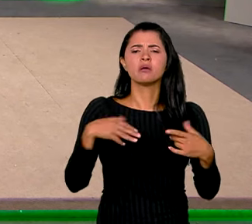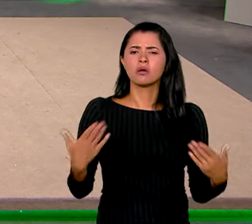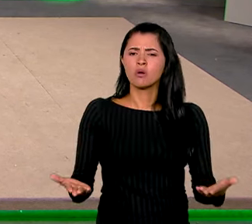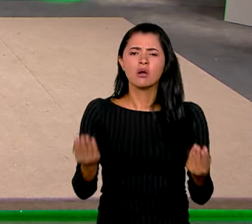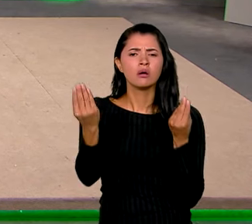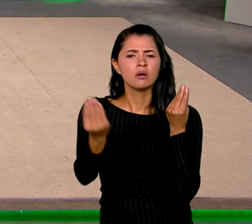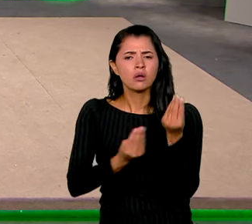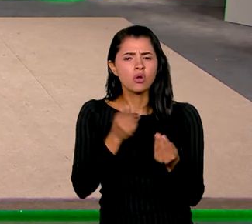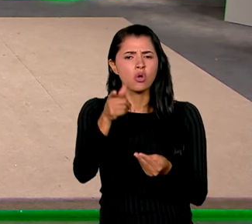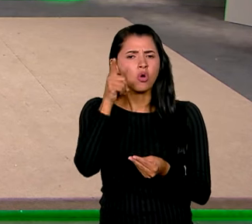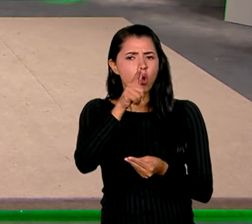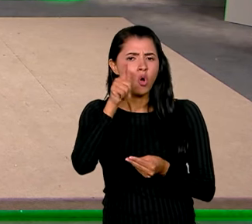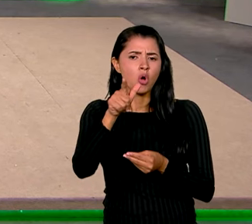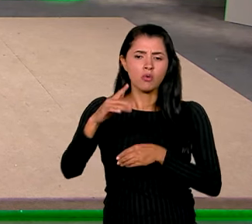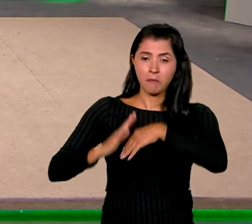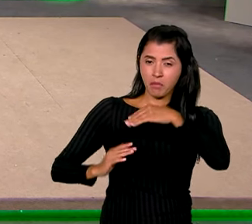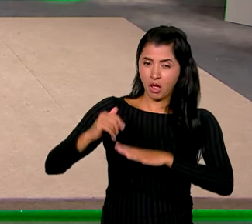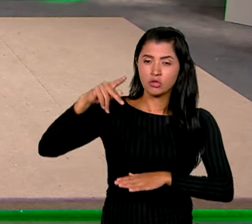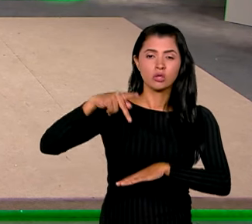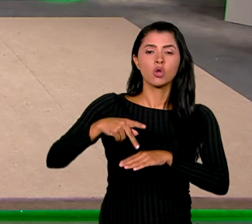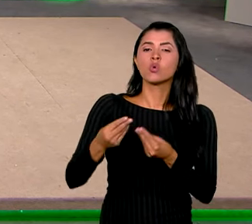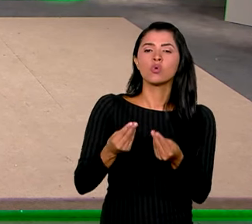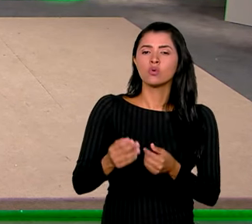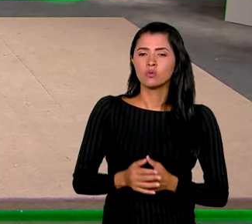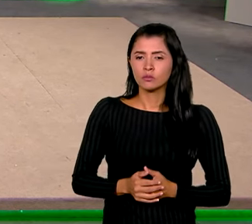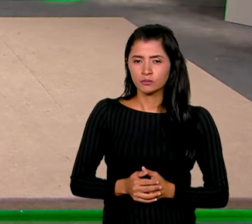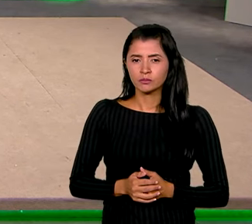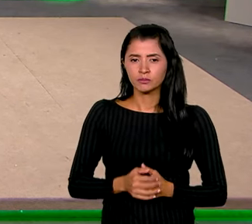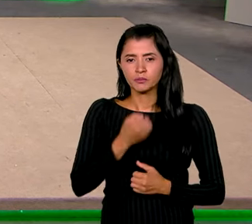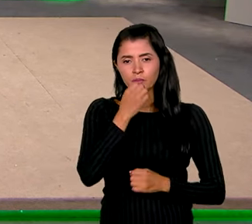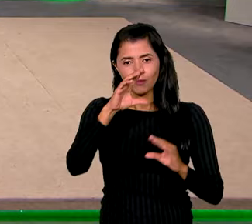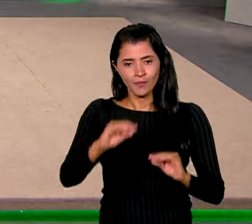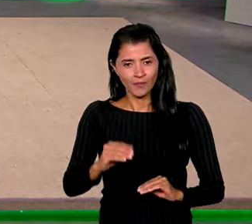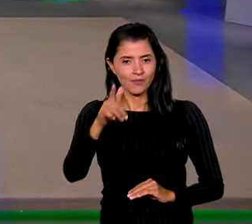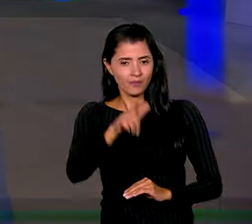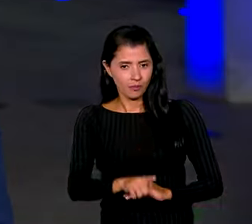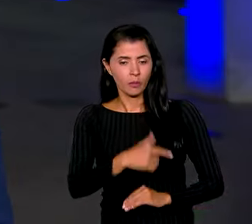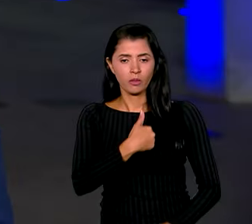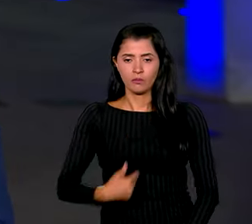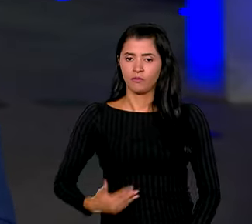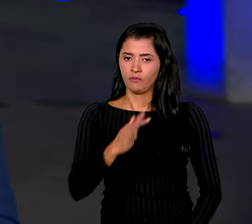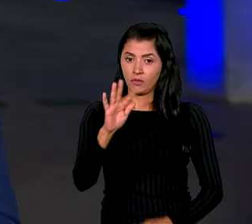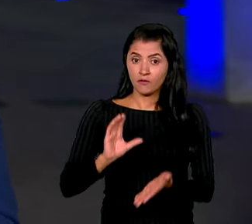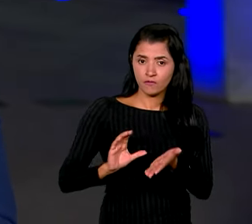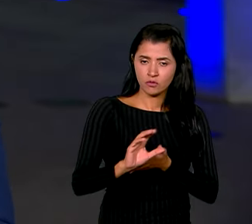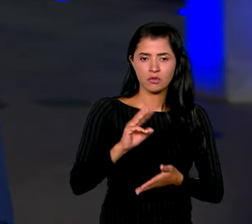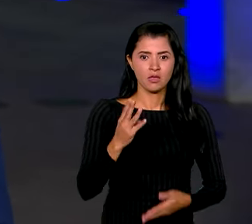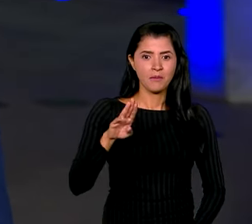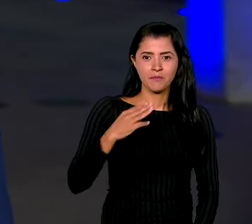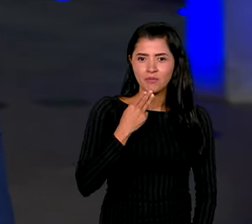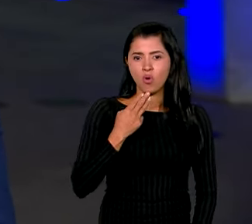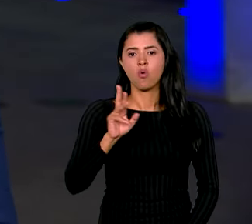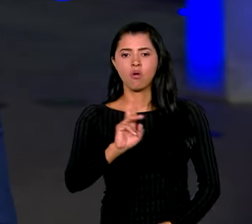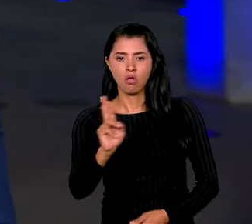como elas devem ser colocadas em prática. Boa noite novamente, Ana. Olha, o governo federal vai investir 3 bilhões de